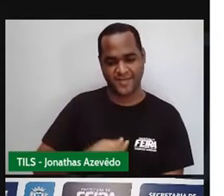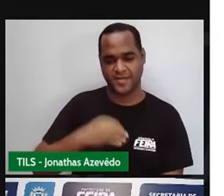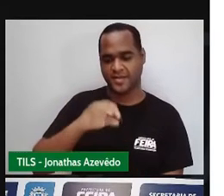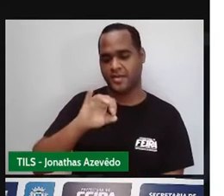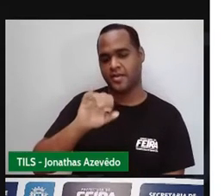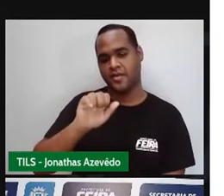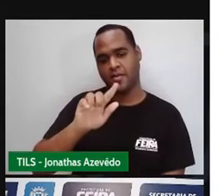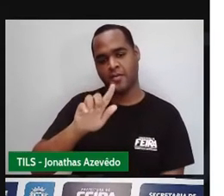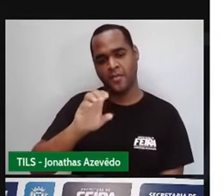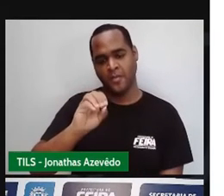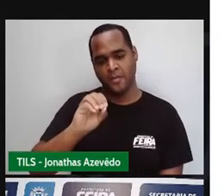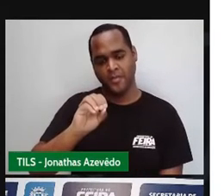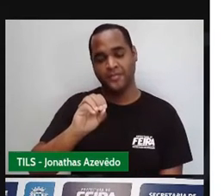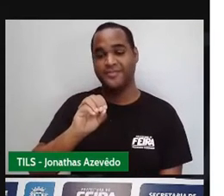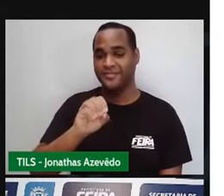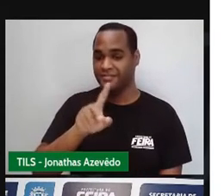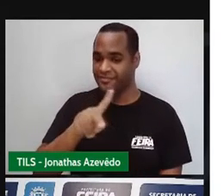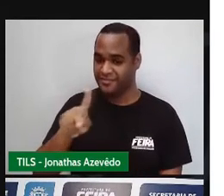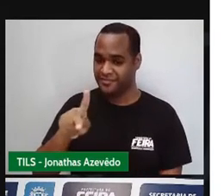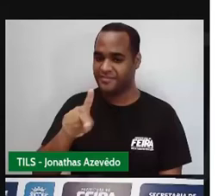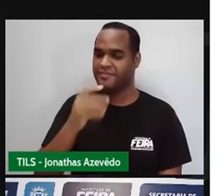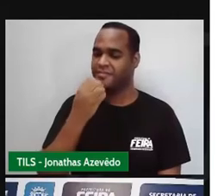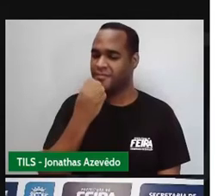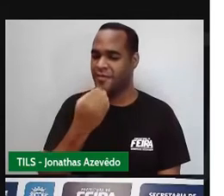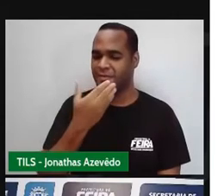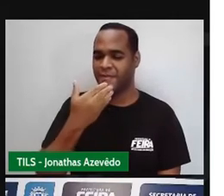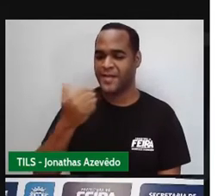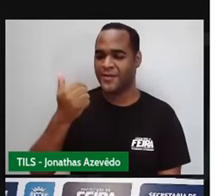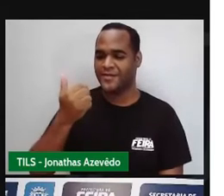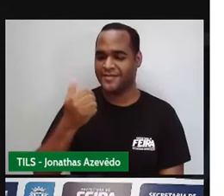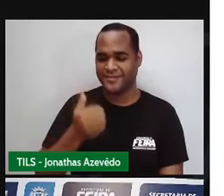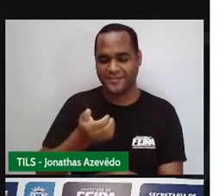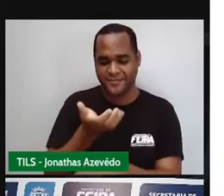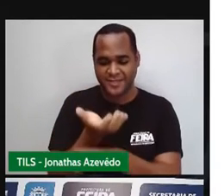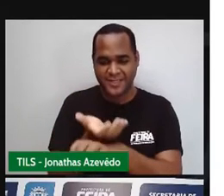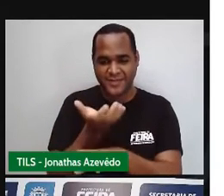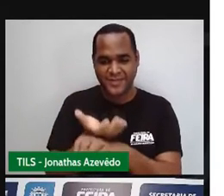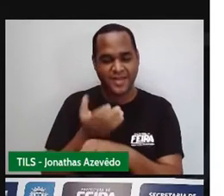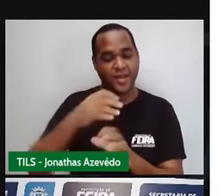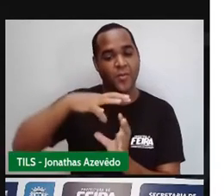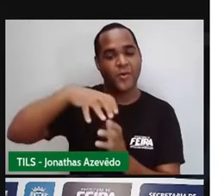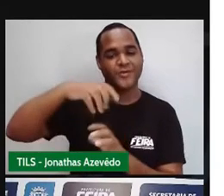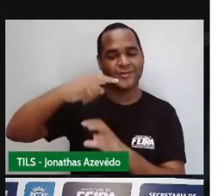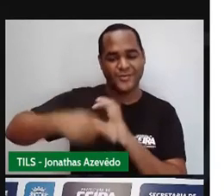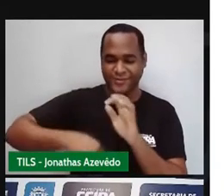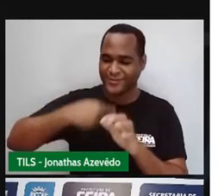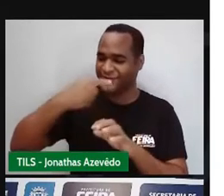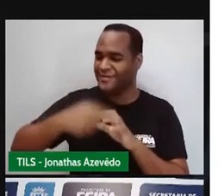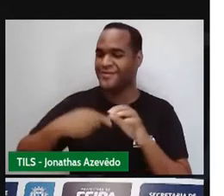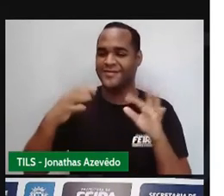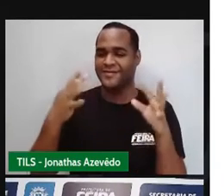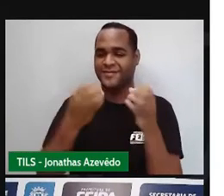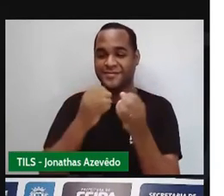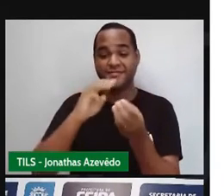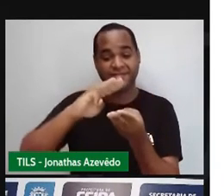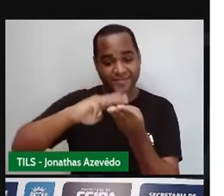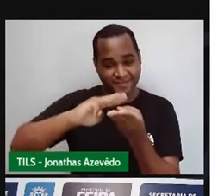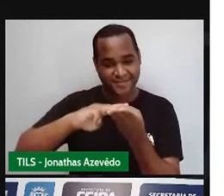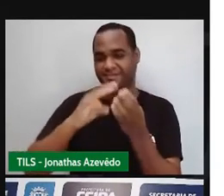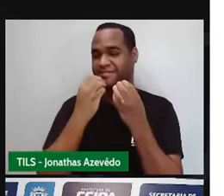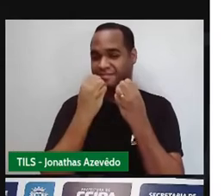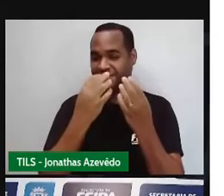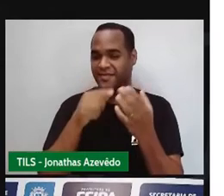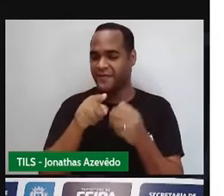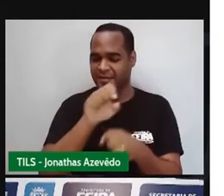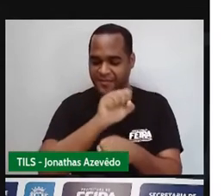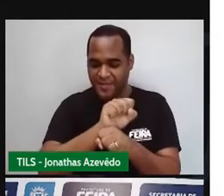professor Iago Ramos, sou o professor da melhor matéria do mundo, que é matemática. Bom, espero que